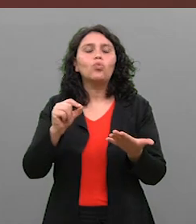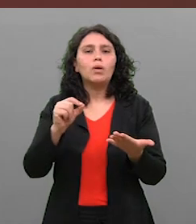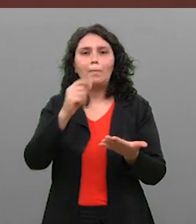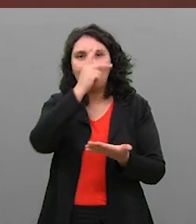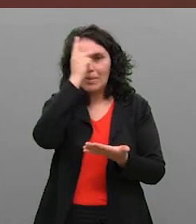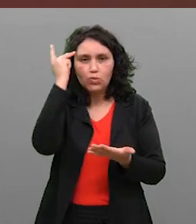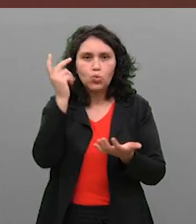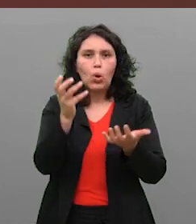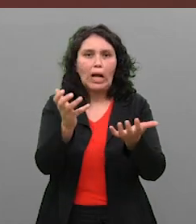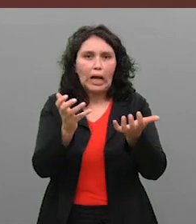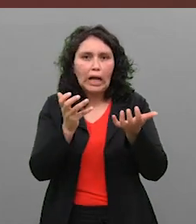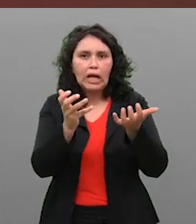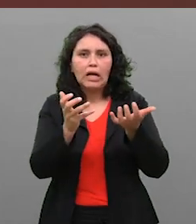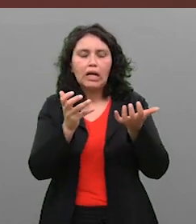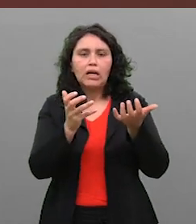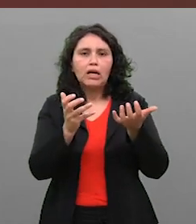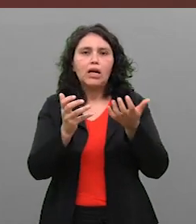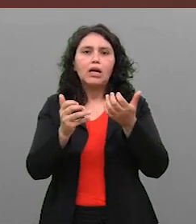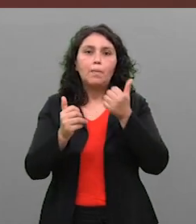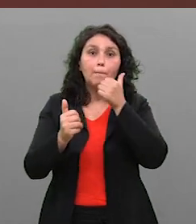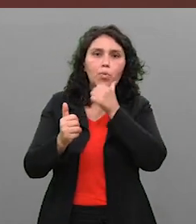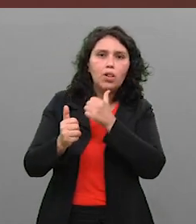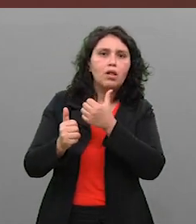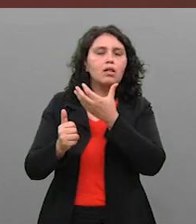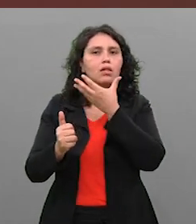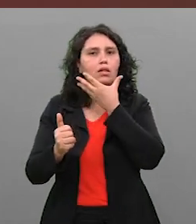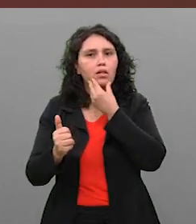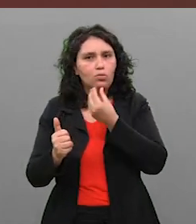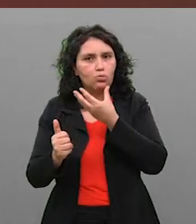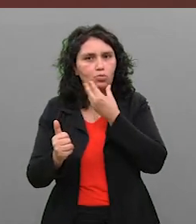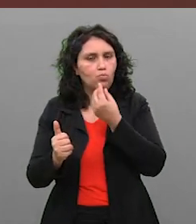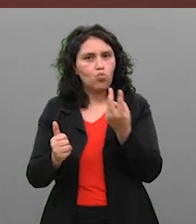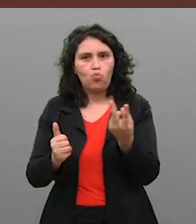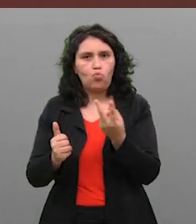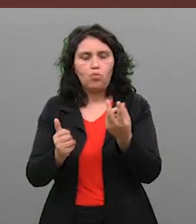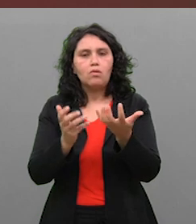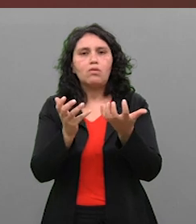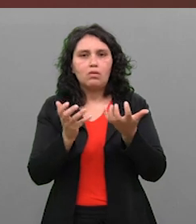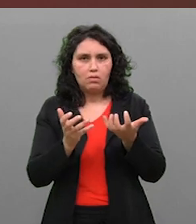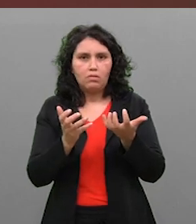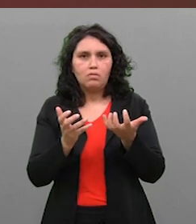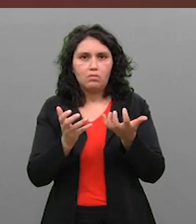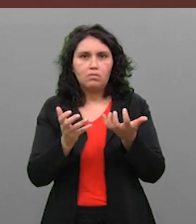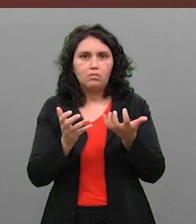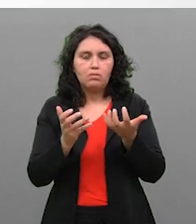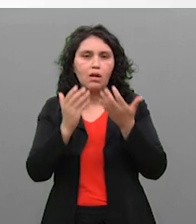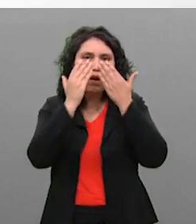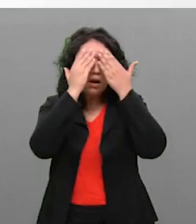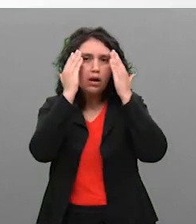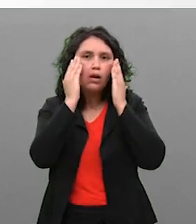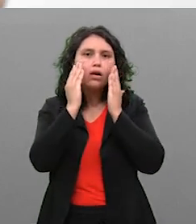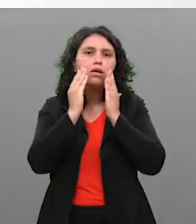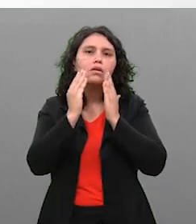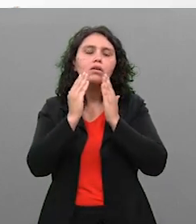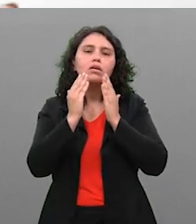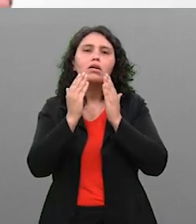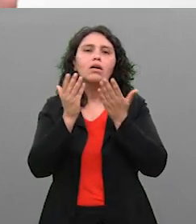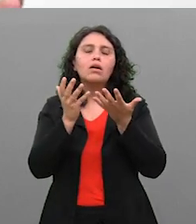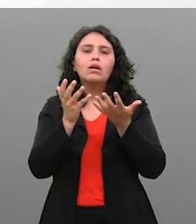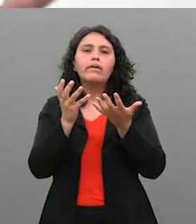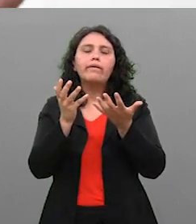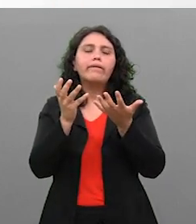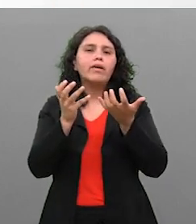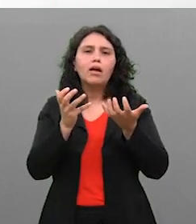busca por procedimentos estéticos é muito grande. Isso por mulheres e por homens também, inclusive. Aquela questão